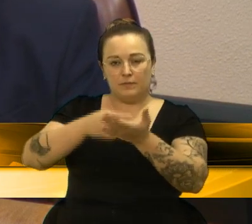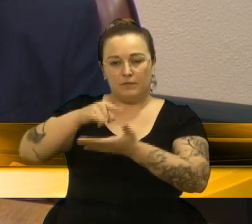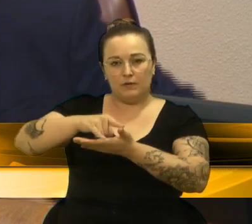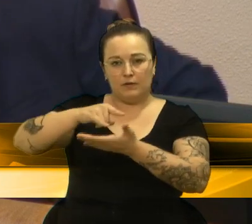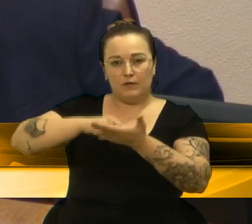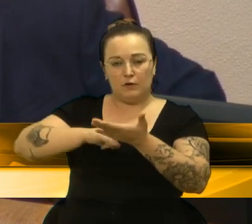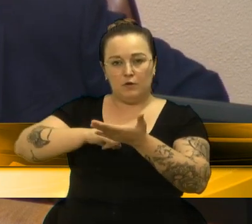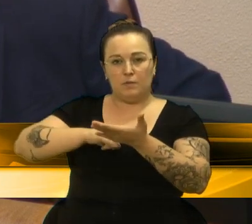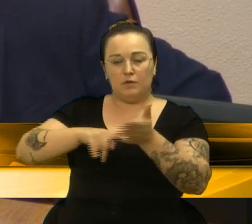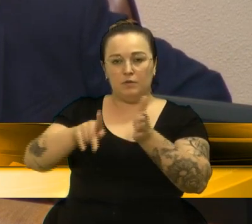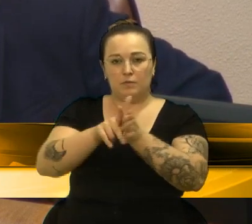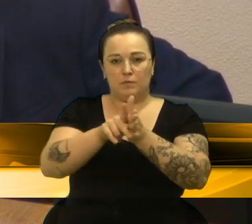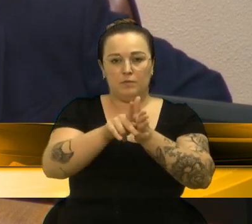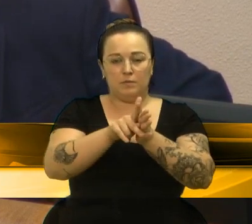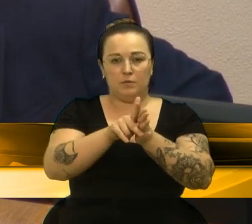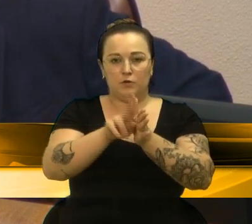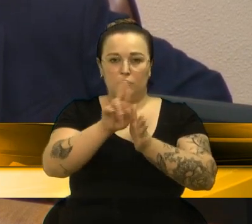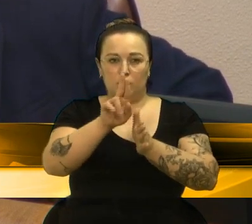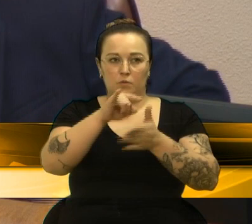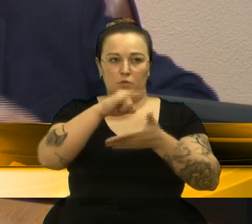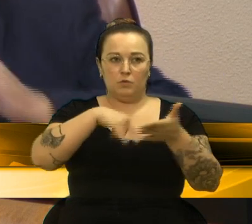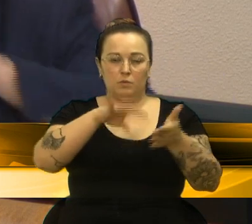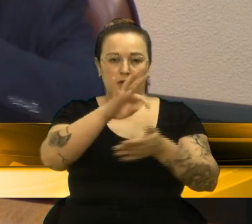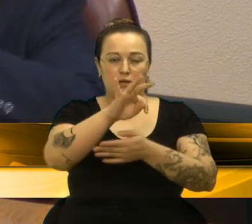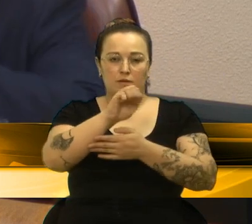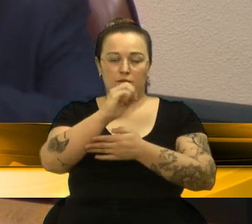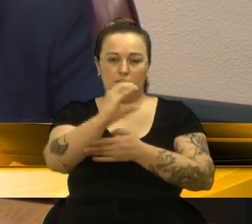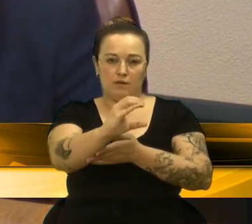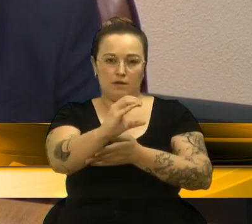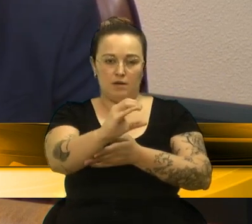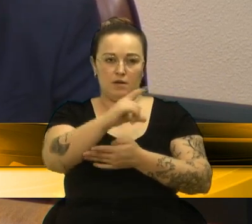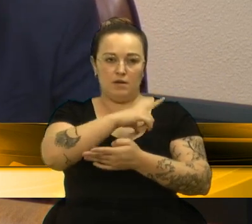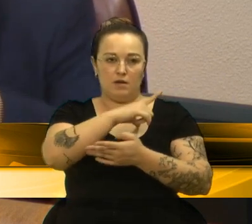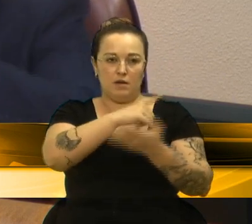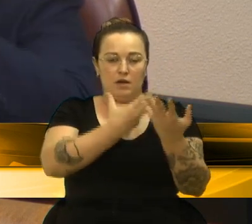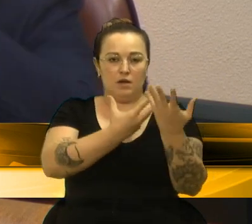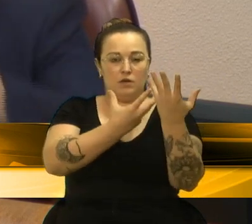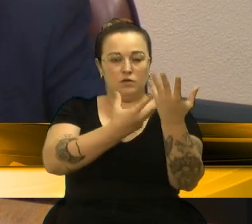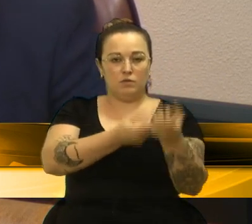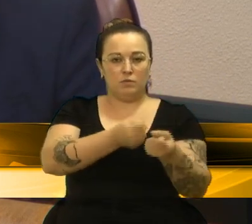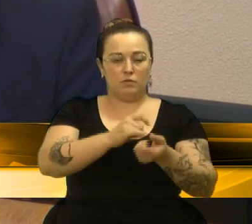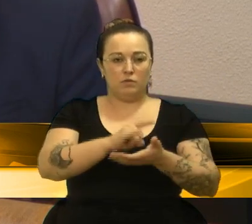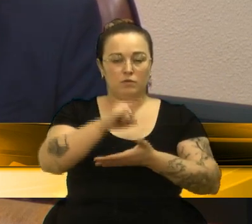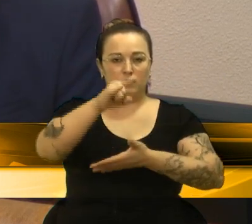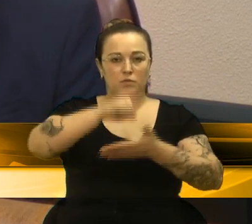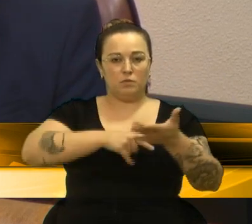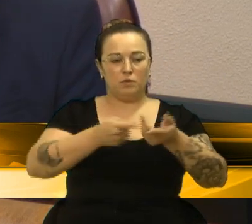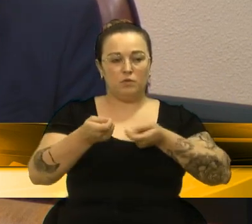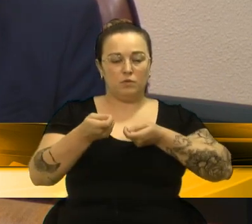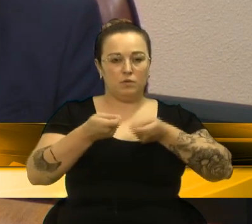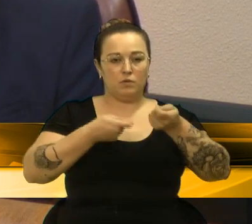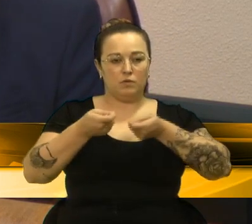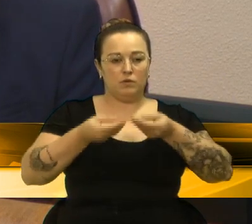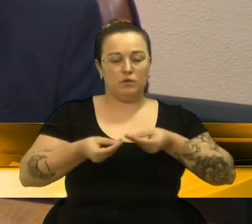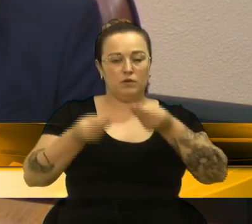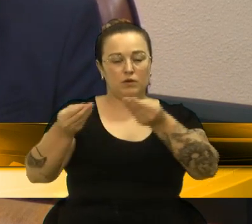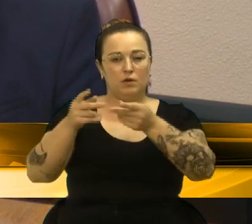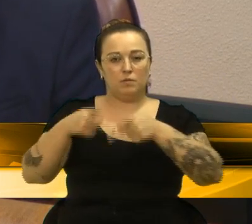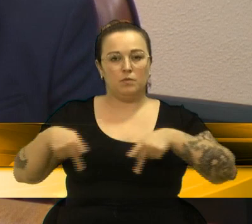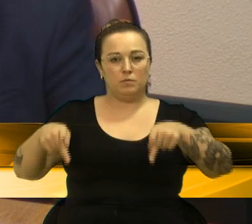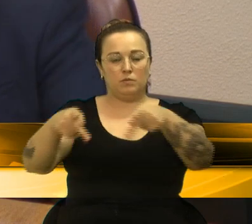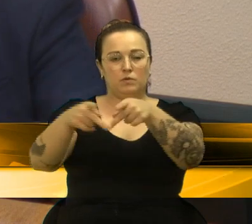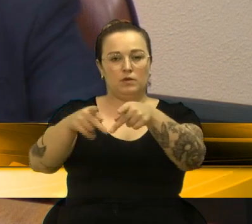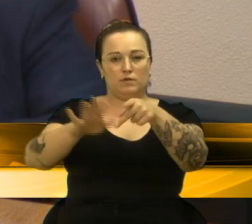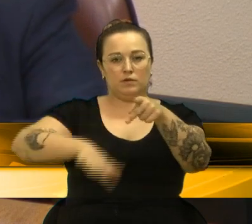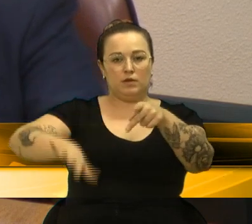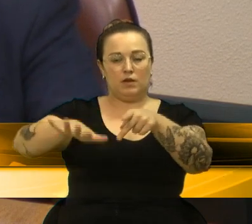ataque, com os ministérios públicos estadual e federal, o qual assume o compromisso perante esses órgãos de controle de entregar à população, na forma da lei, o